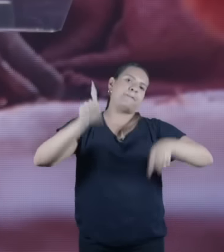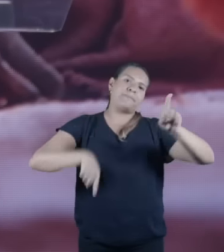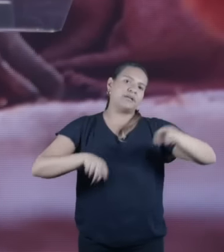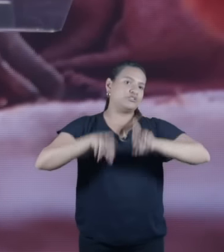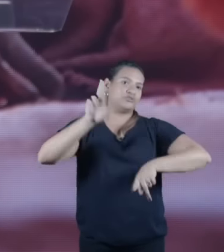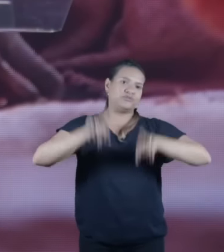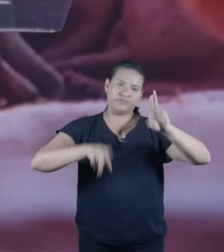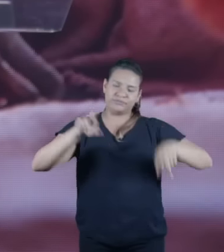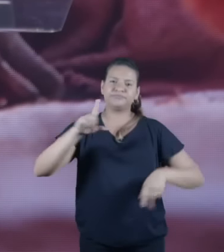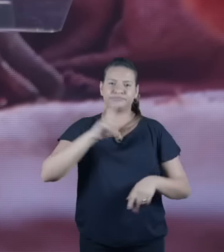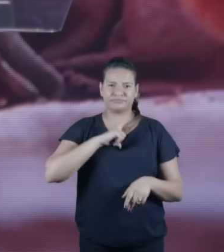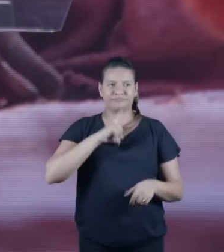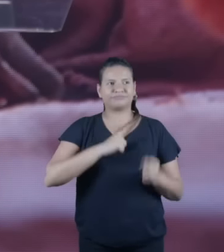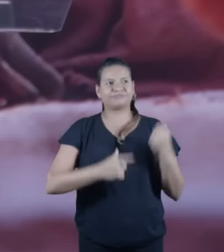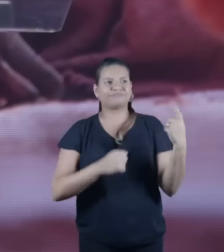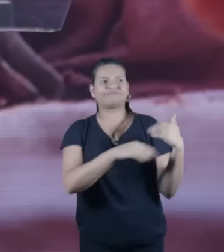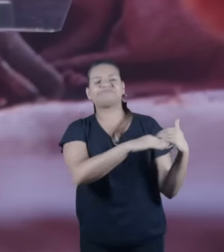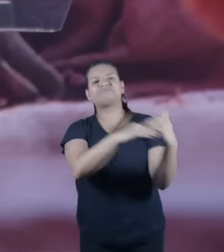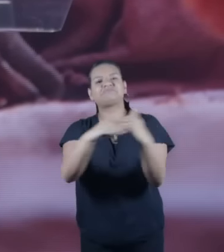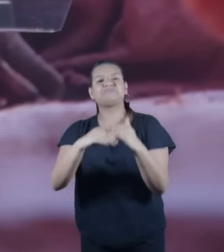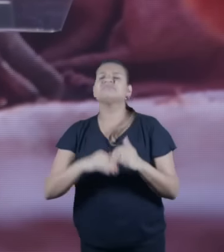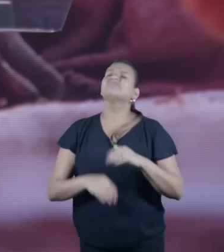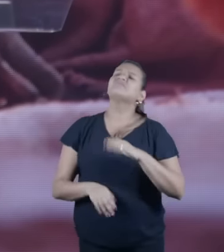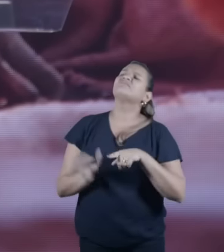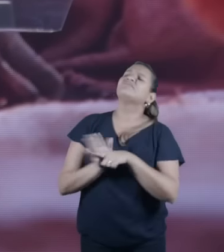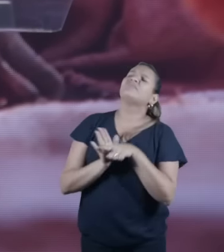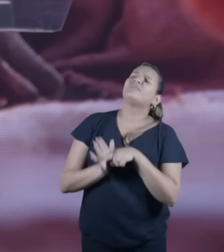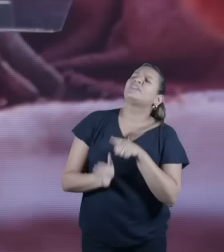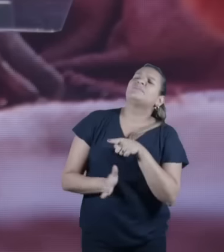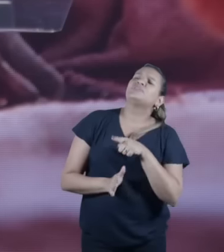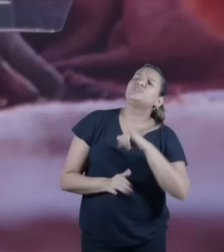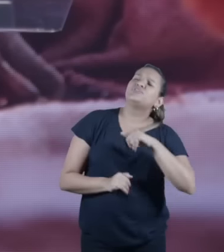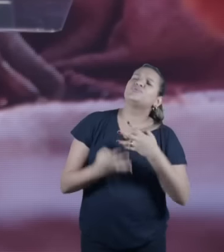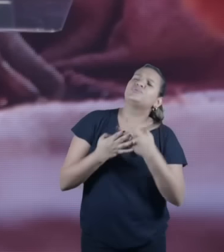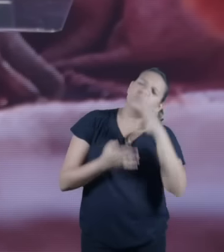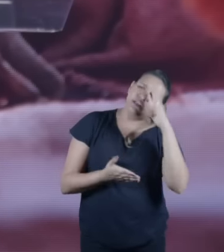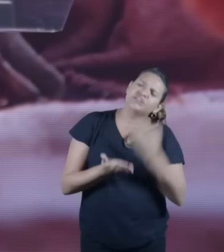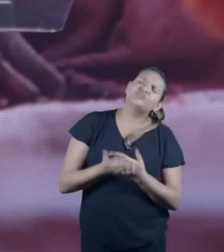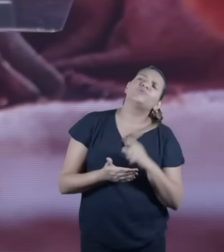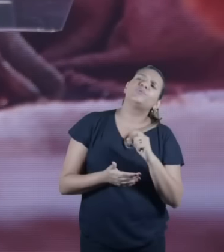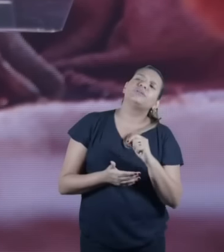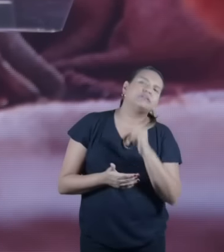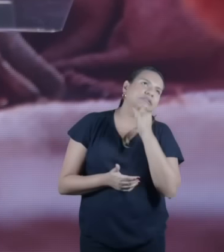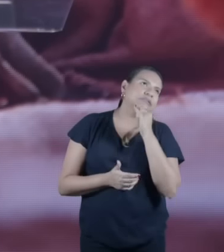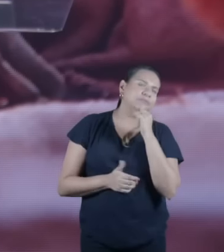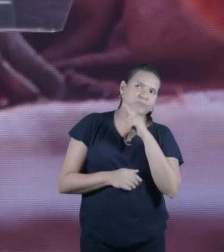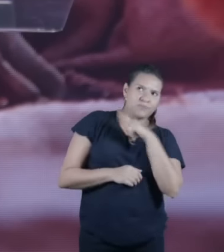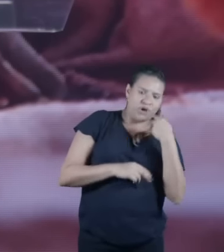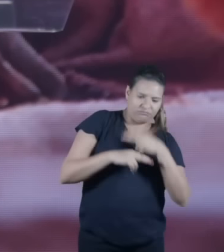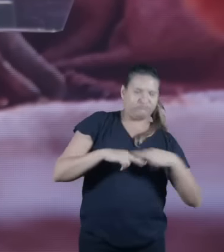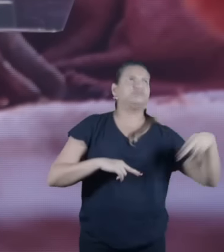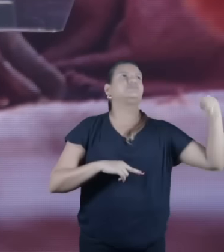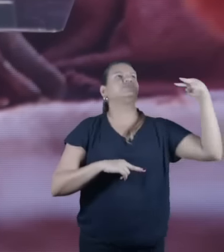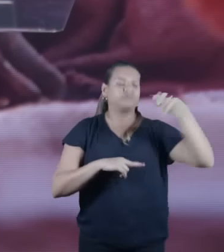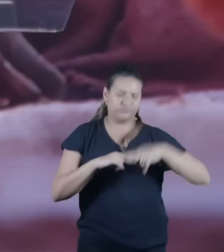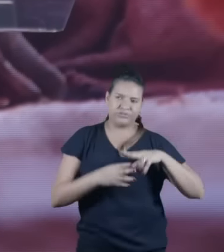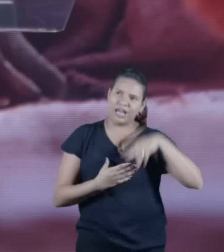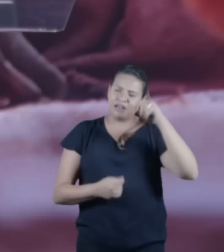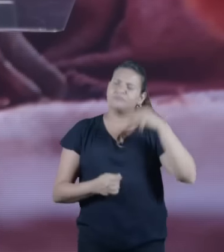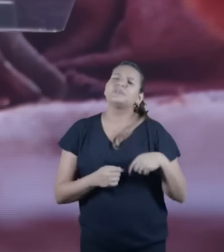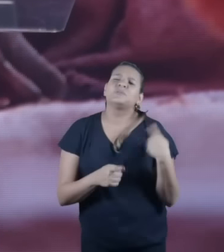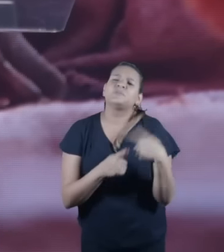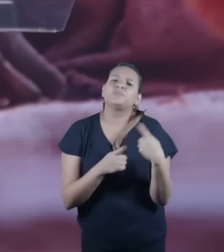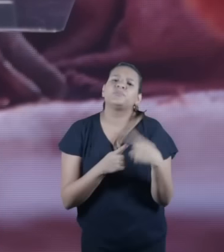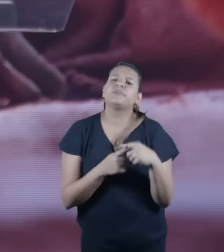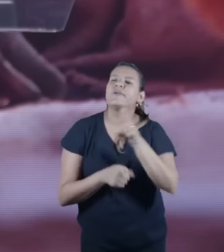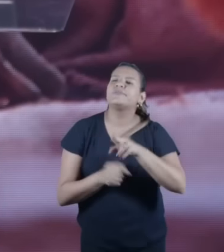seguidamente eu vejo o pessoal me perguntando ah os judeus acreditam em reencarnação os judeus por que os judeus usam um chapéuzinho por que o